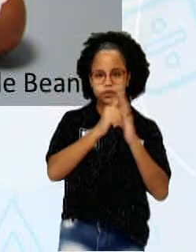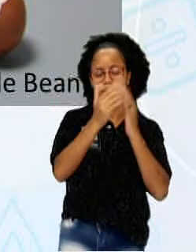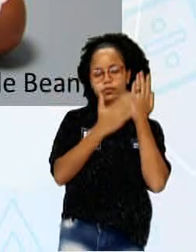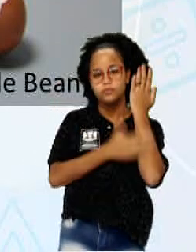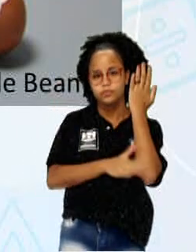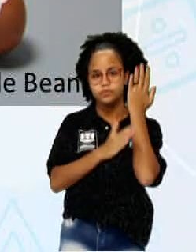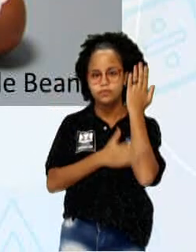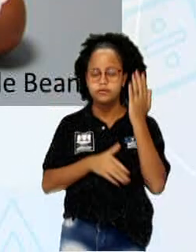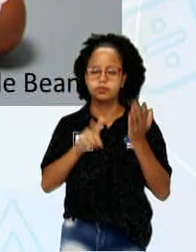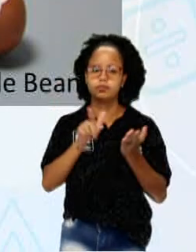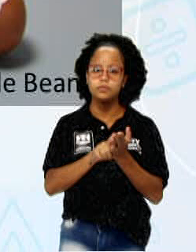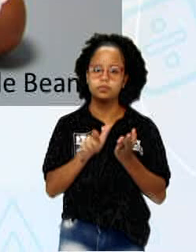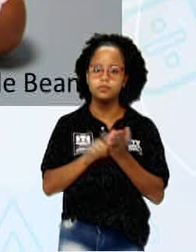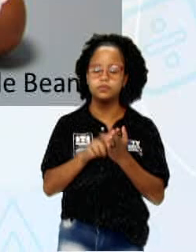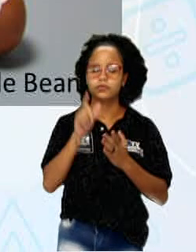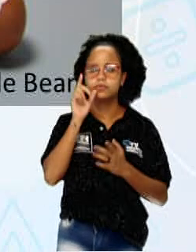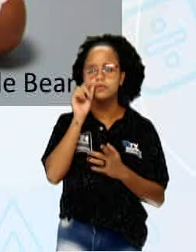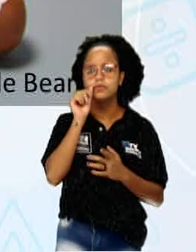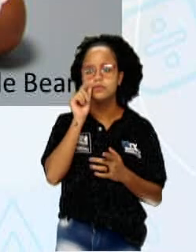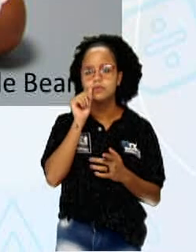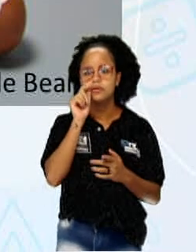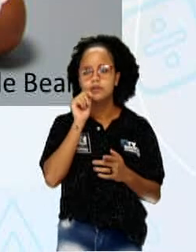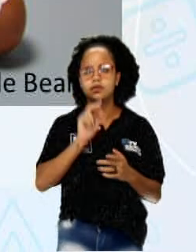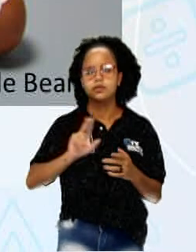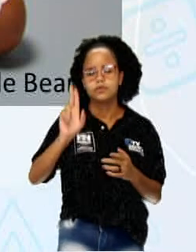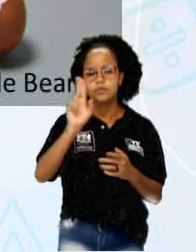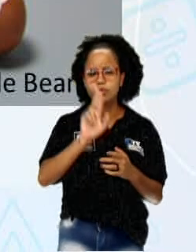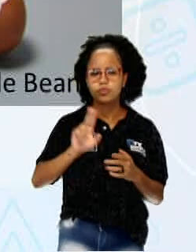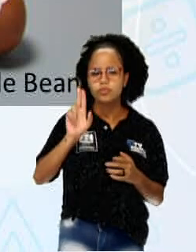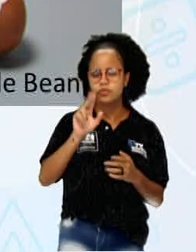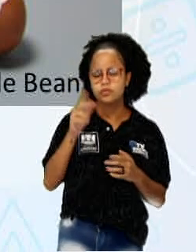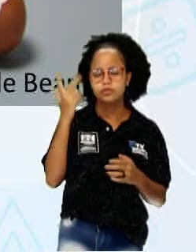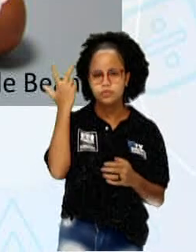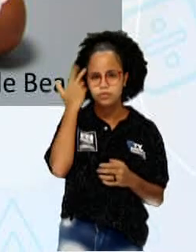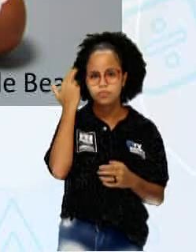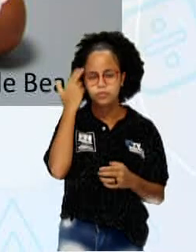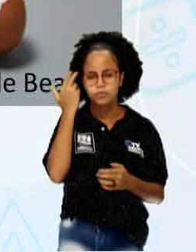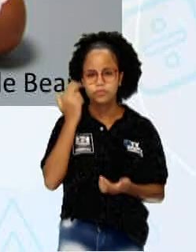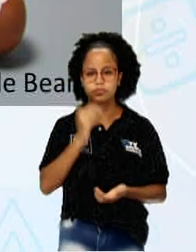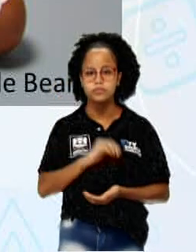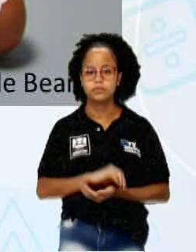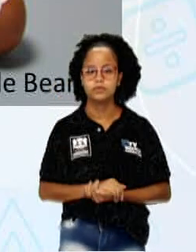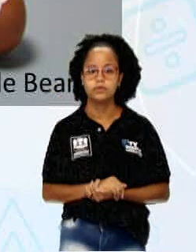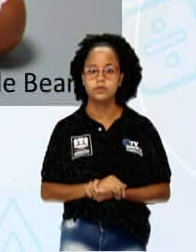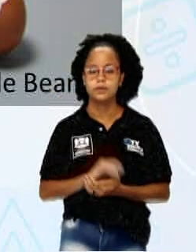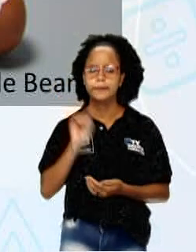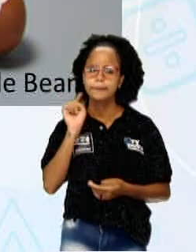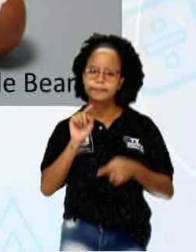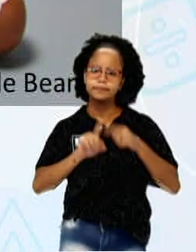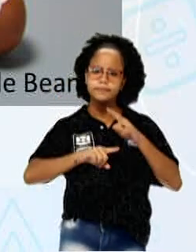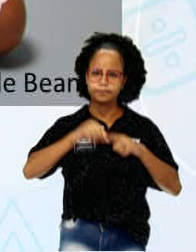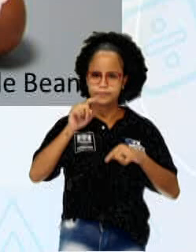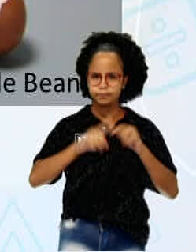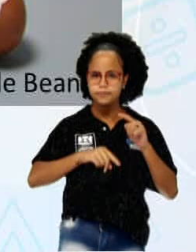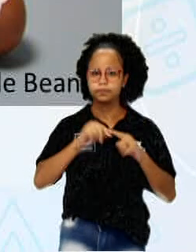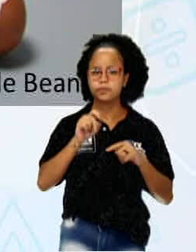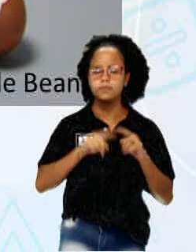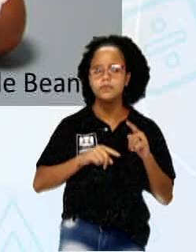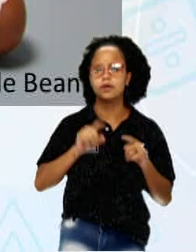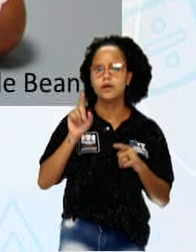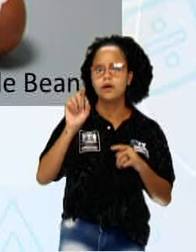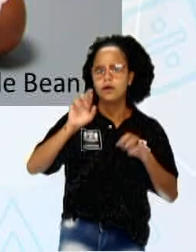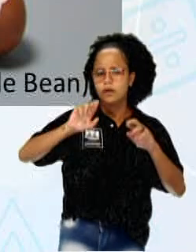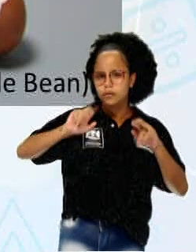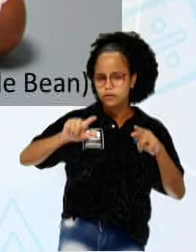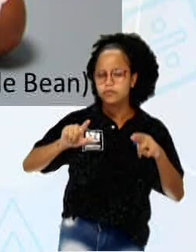grafite. É material que a gente usa comumente, de forma comum. Mas esse material não convencional é aquele que não é comum